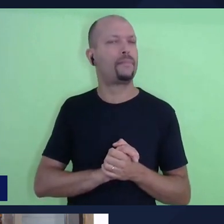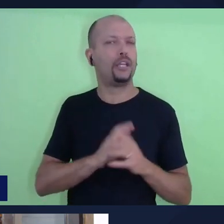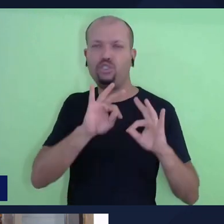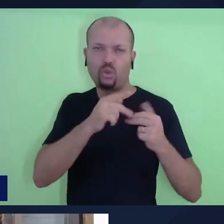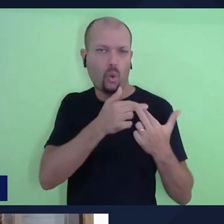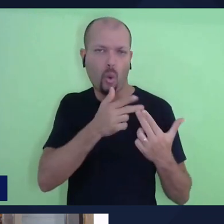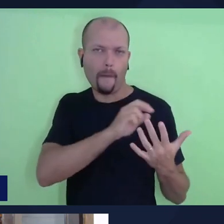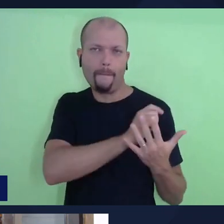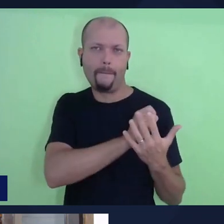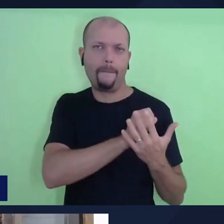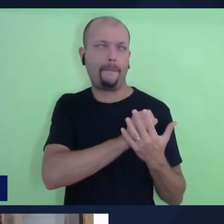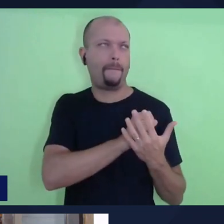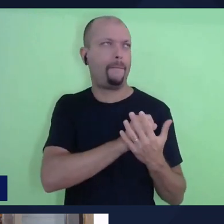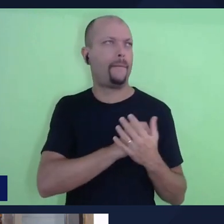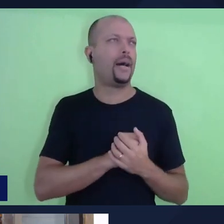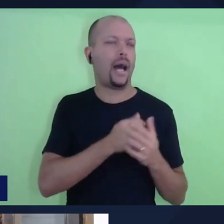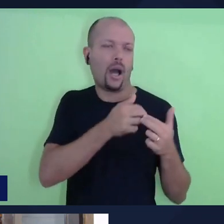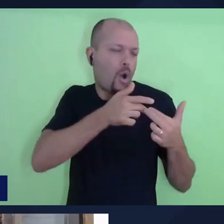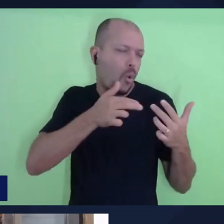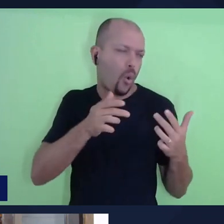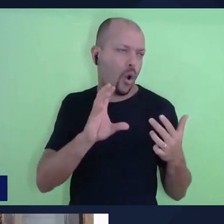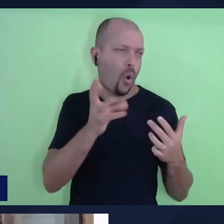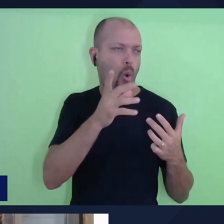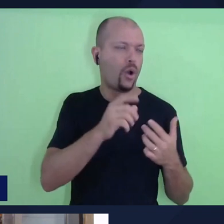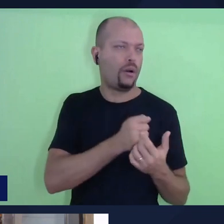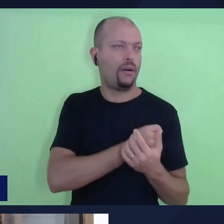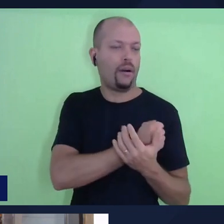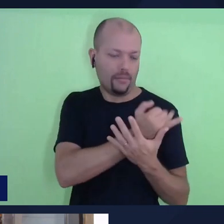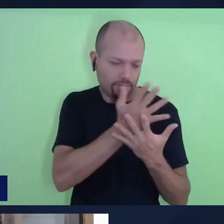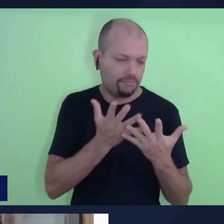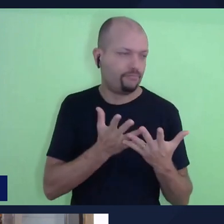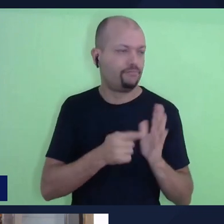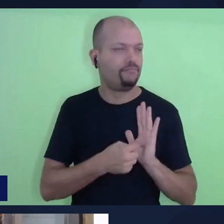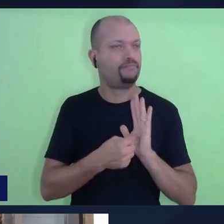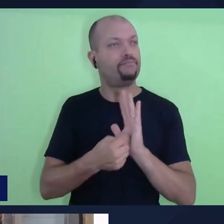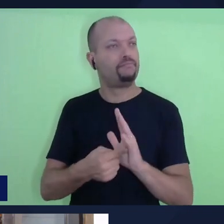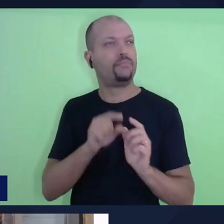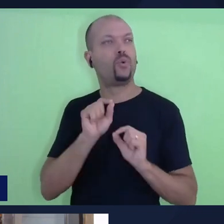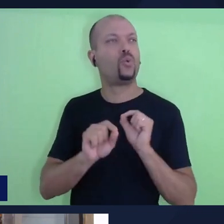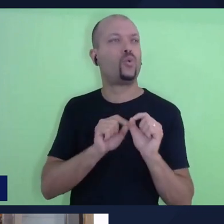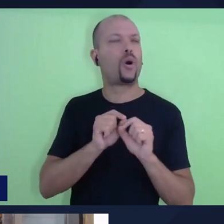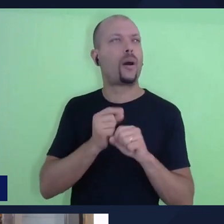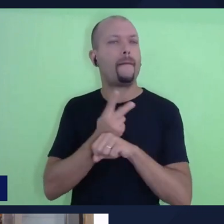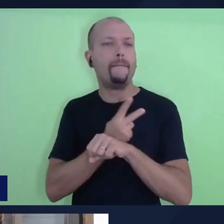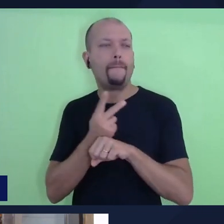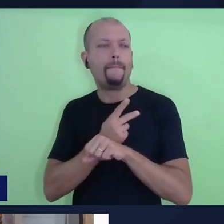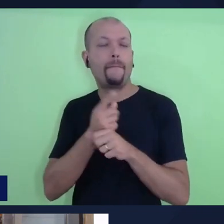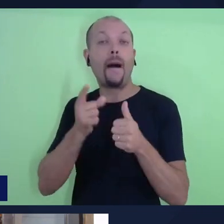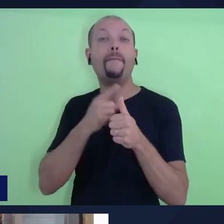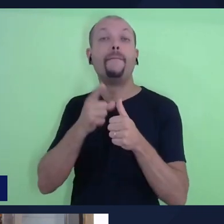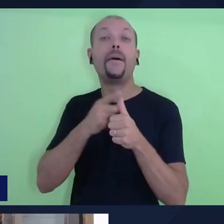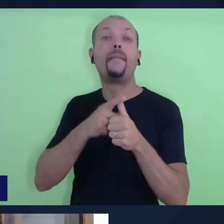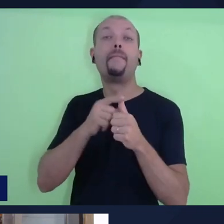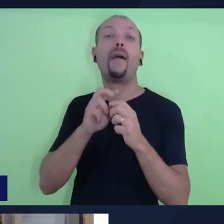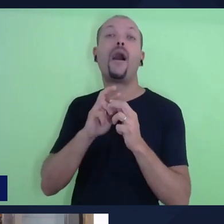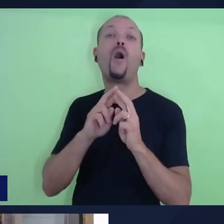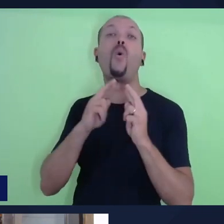com a questão que a lição traz de buscar primeiro o reino de Deus